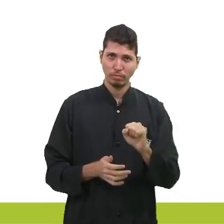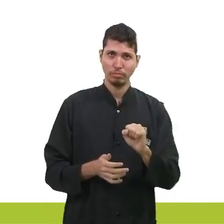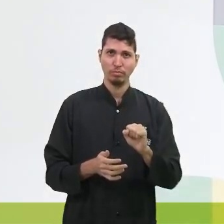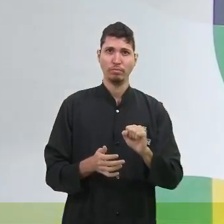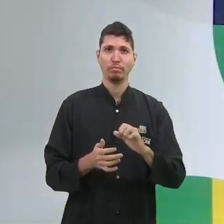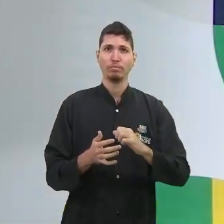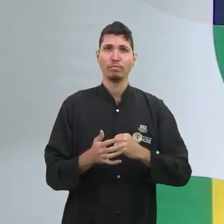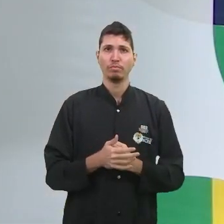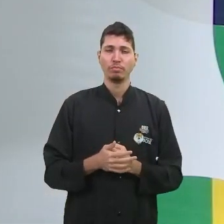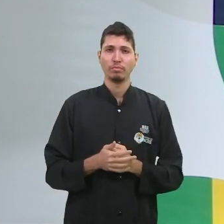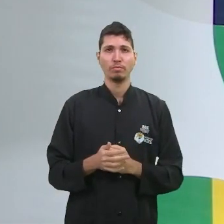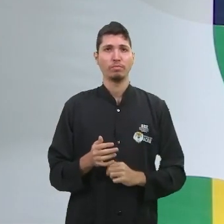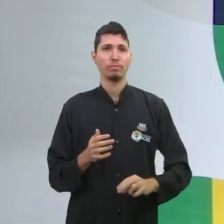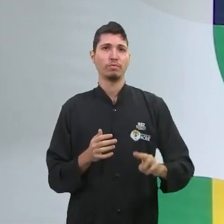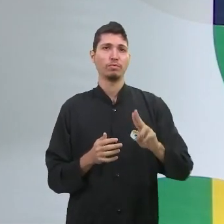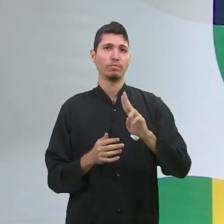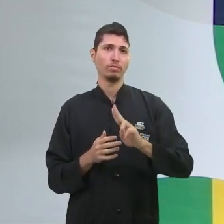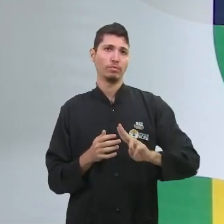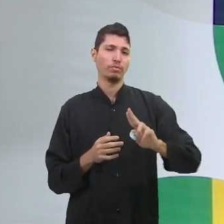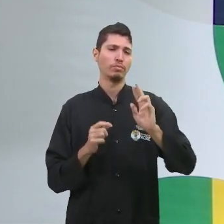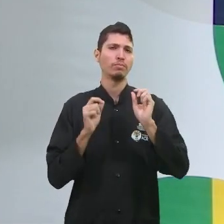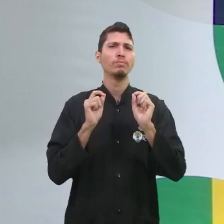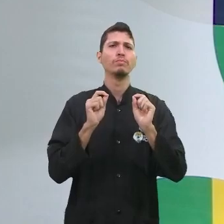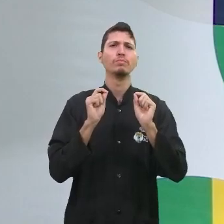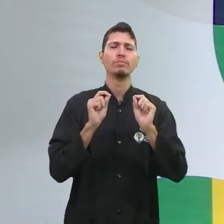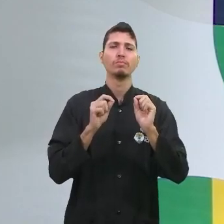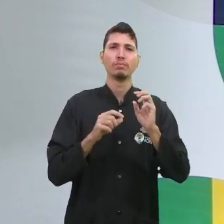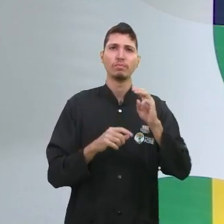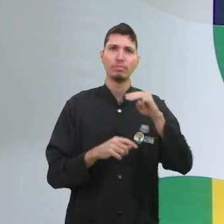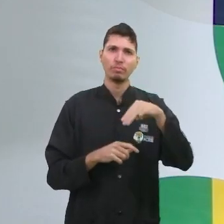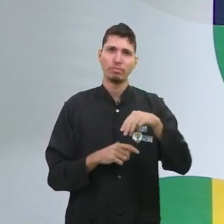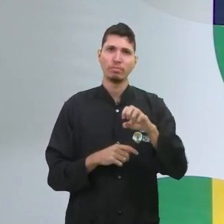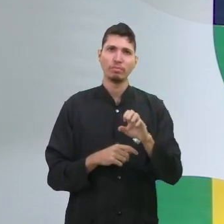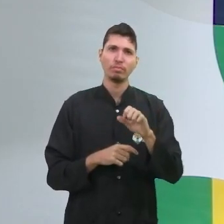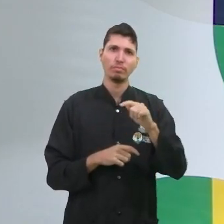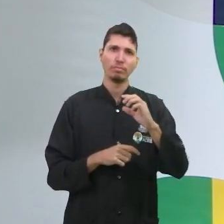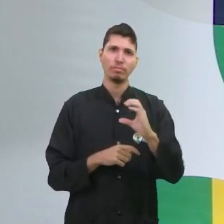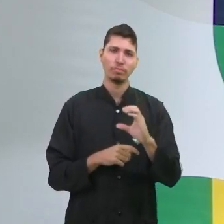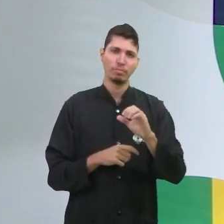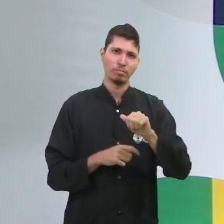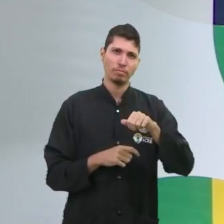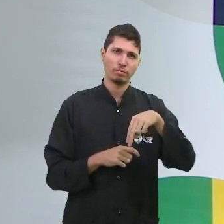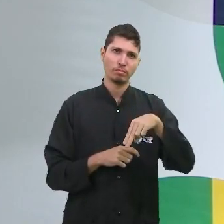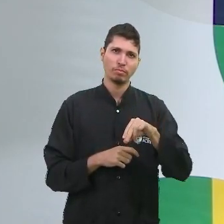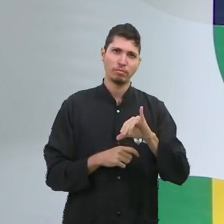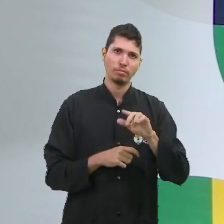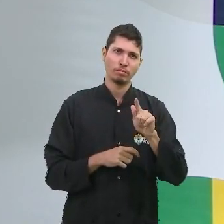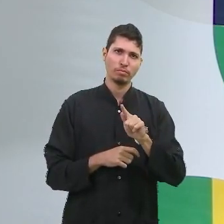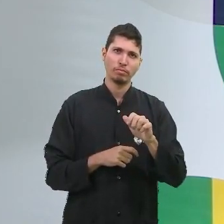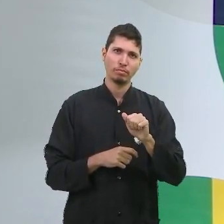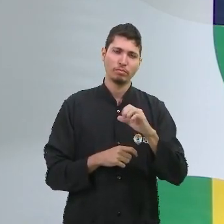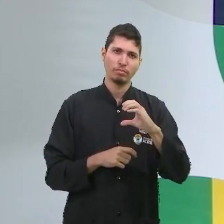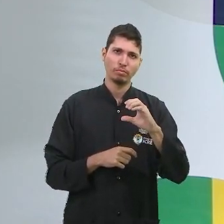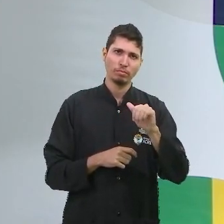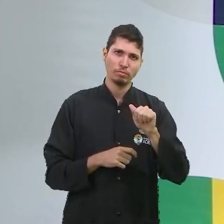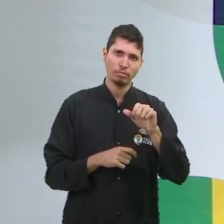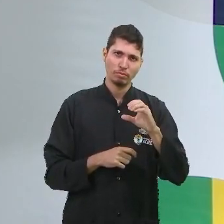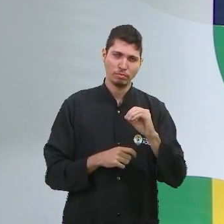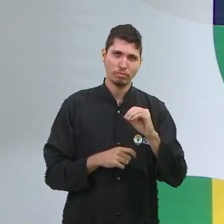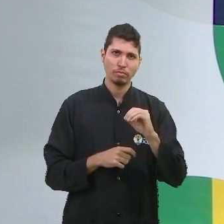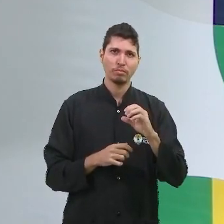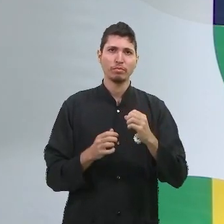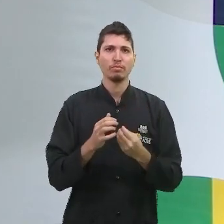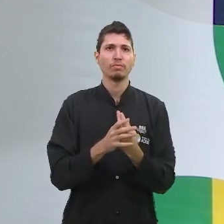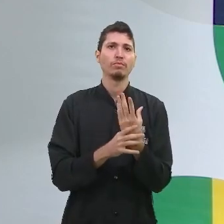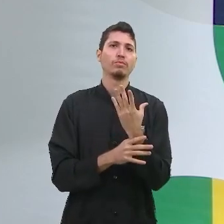pela mecanização, tudo passando, digamos assim, pelo surgimento da máquina, não